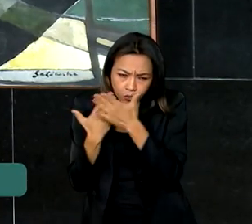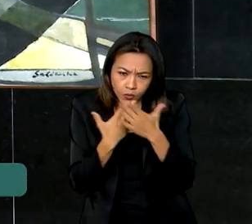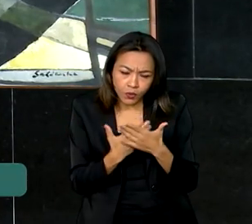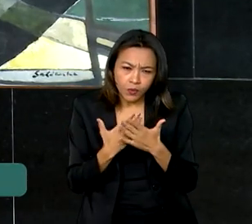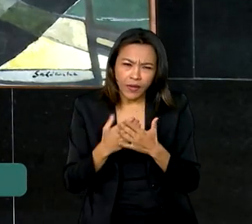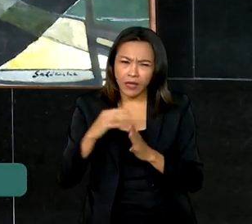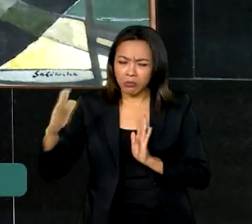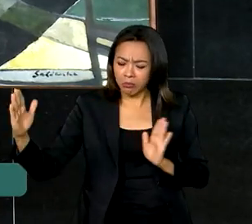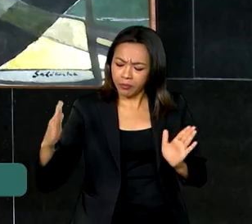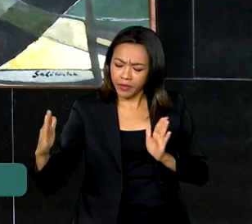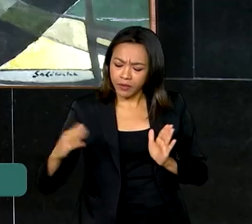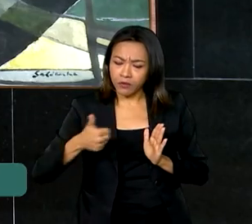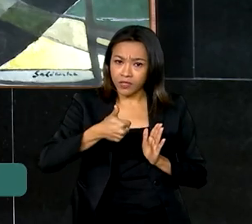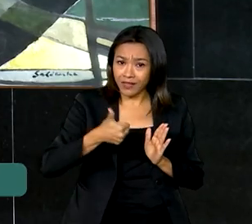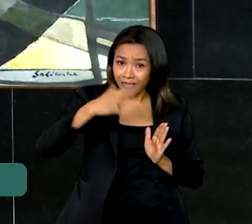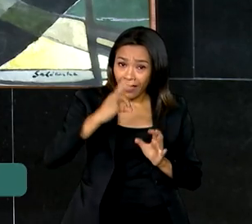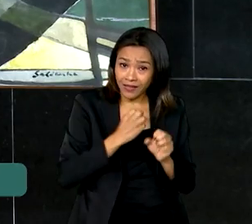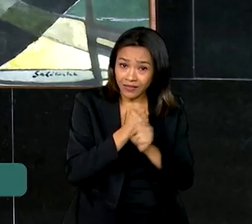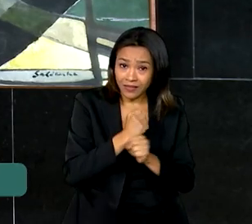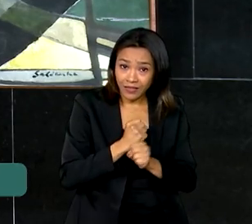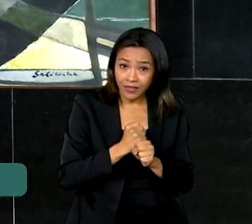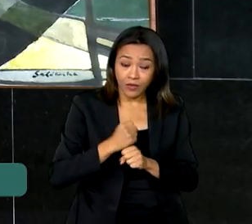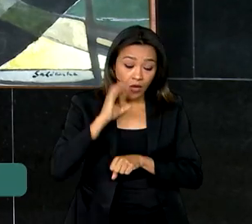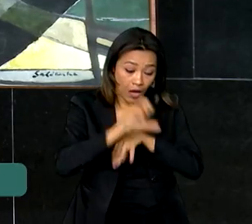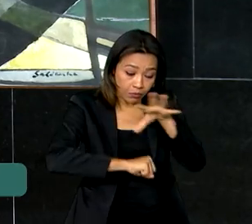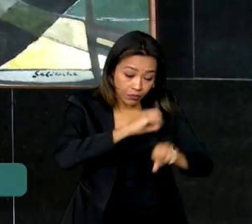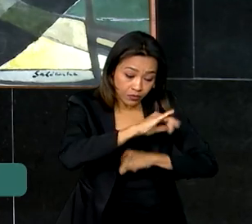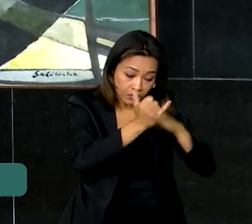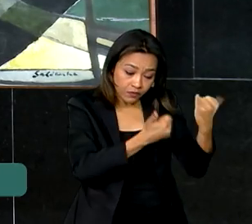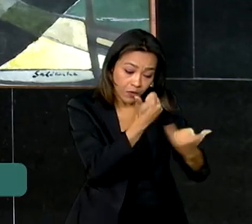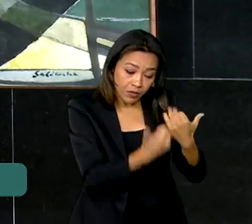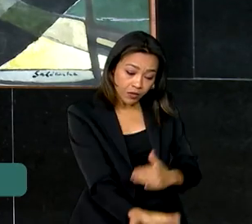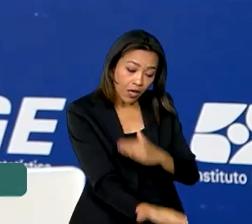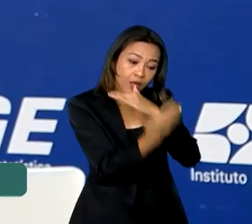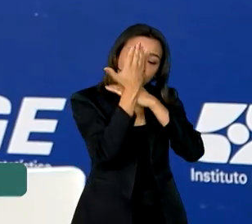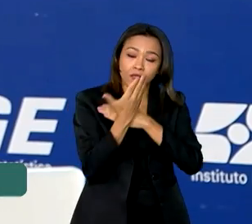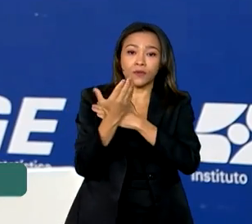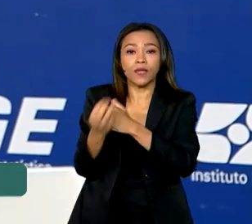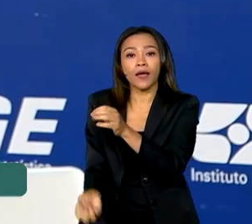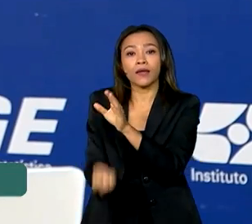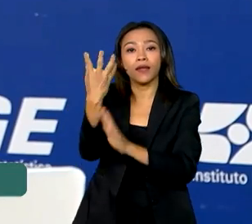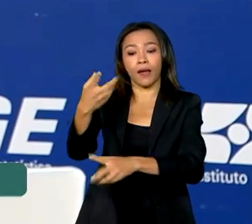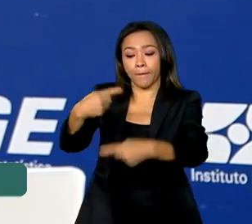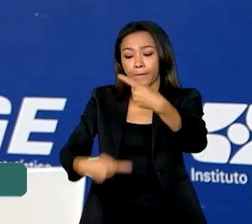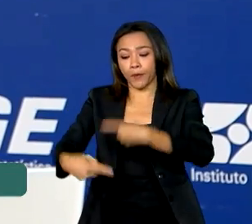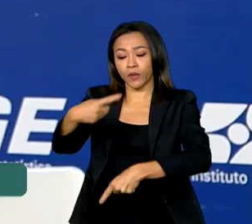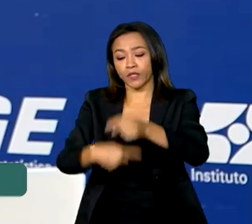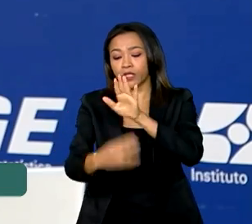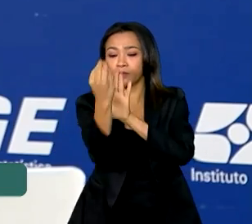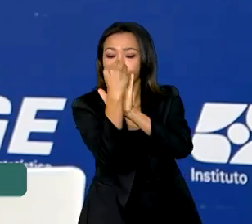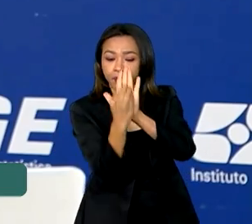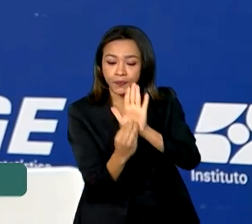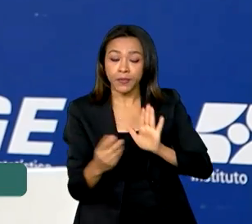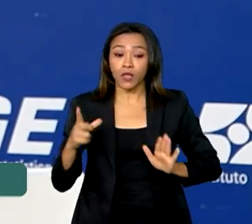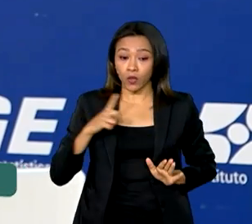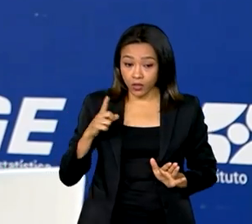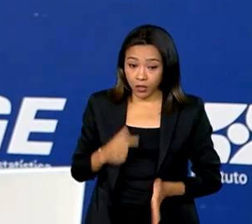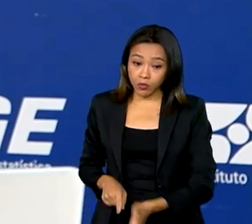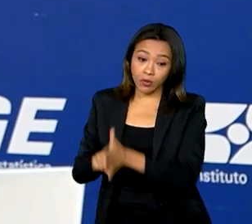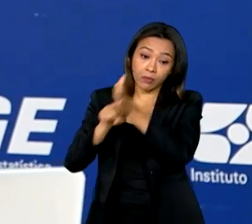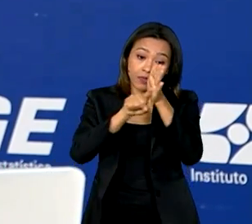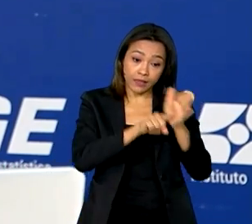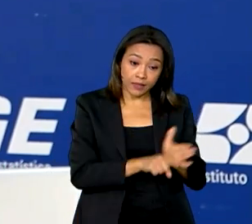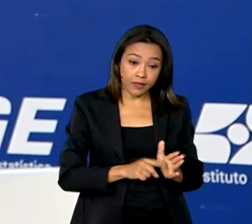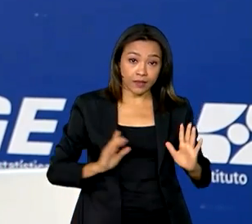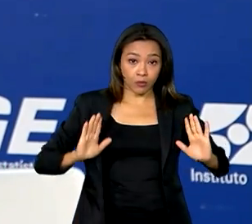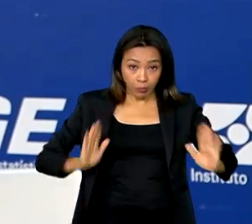década, os dados ajudam na construção de políticas públicas. A gente tem censos a cada 10 anos, no último foram 12 anos